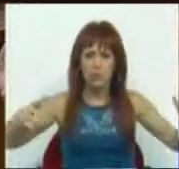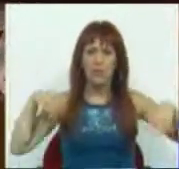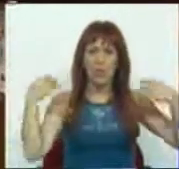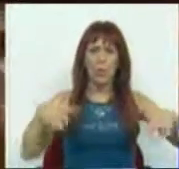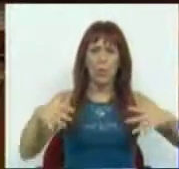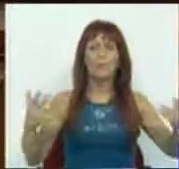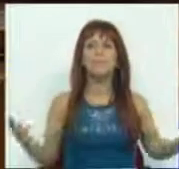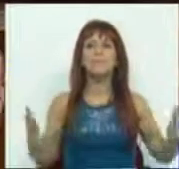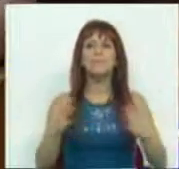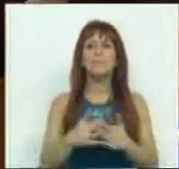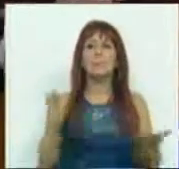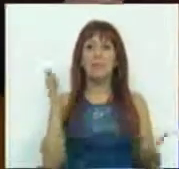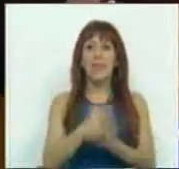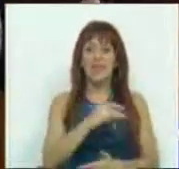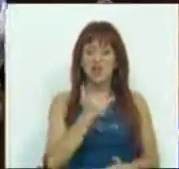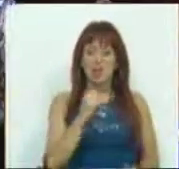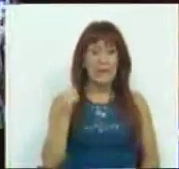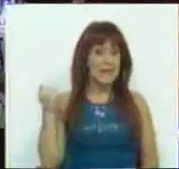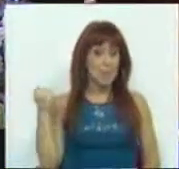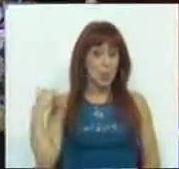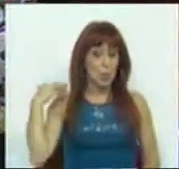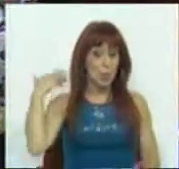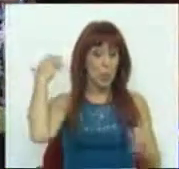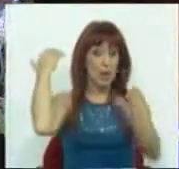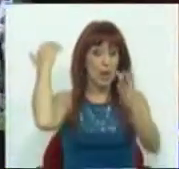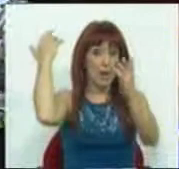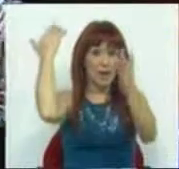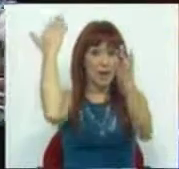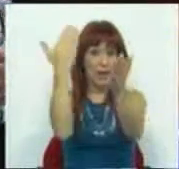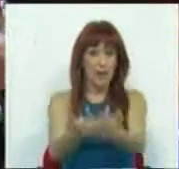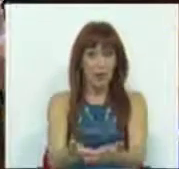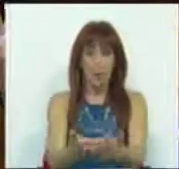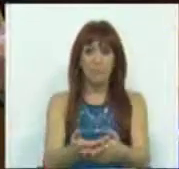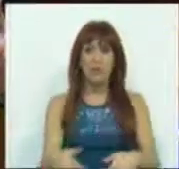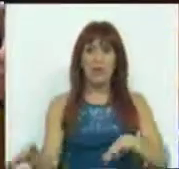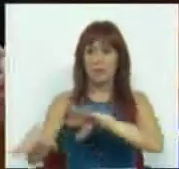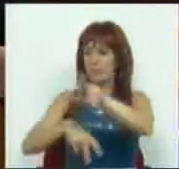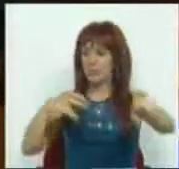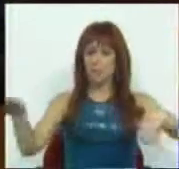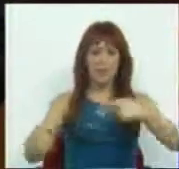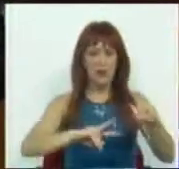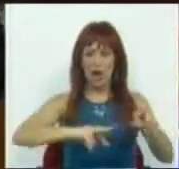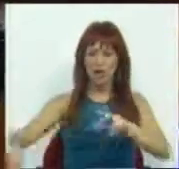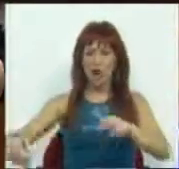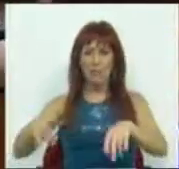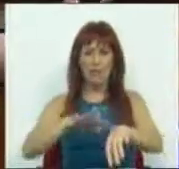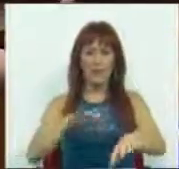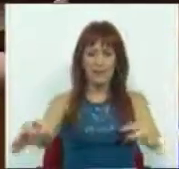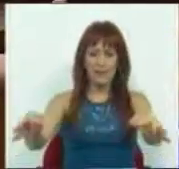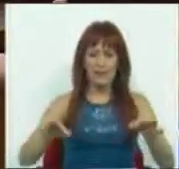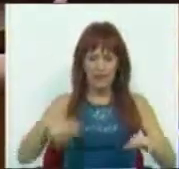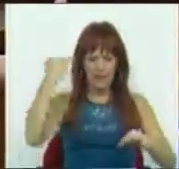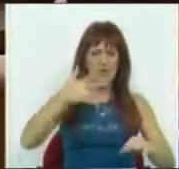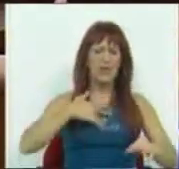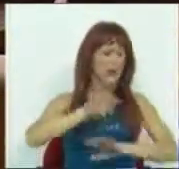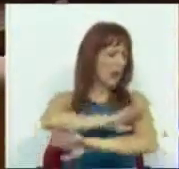exponencial. Desde 2005 até hoje, com o movimento de reforma antecipada de professores